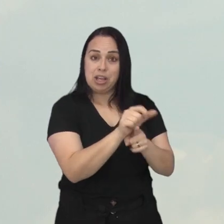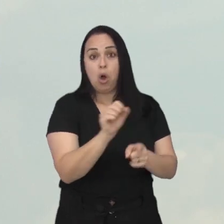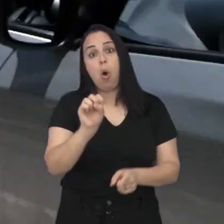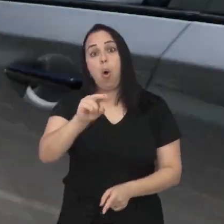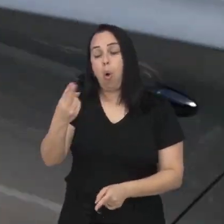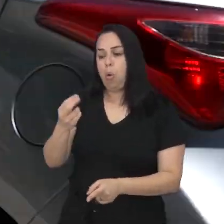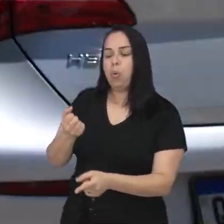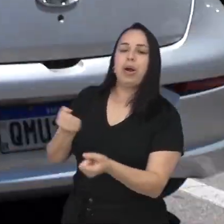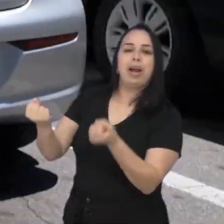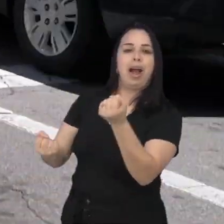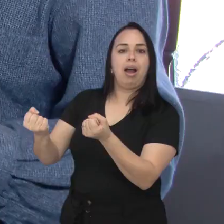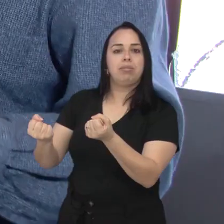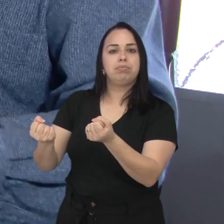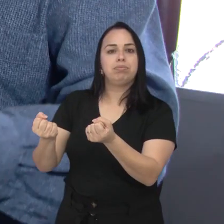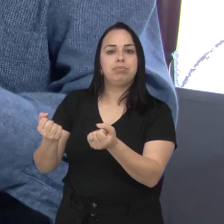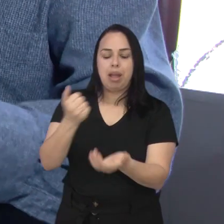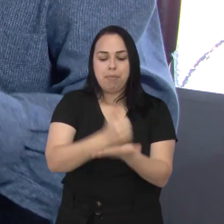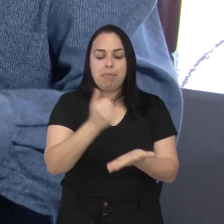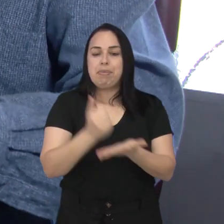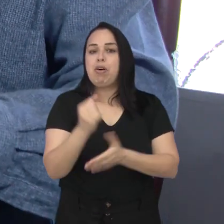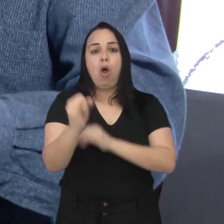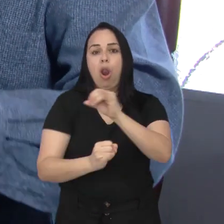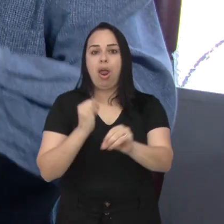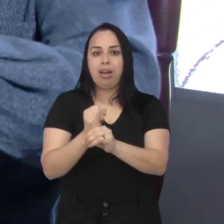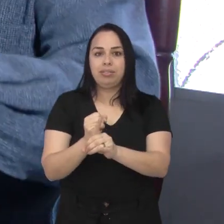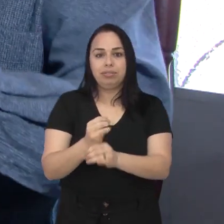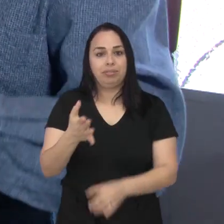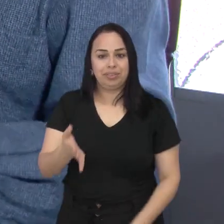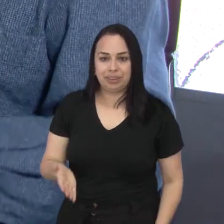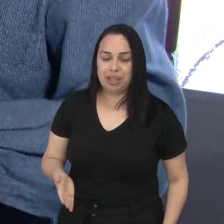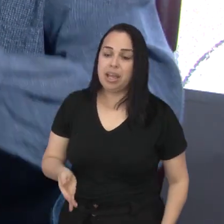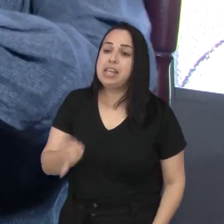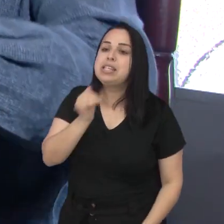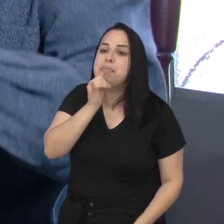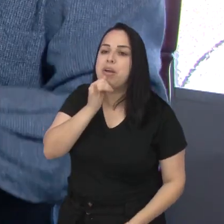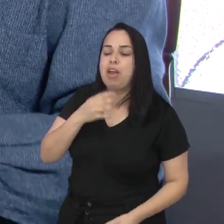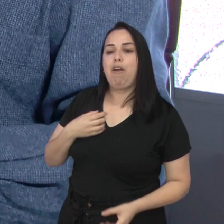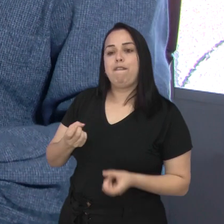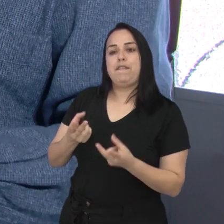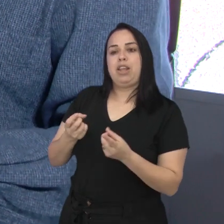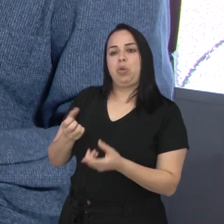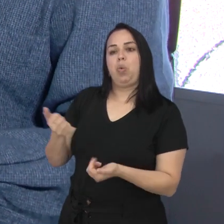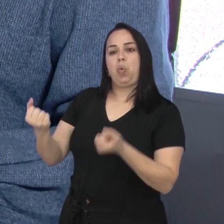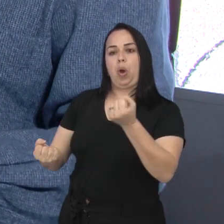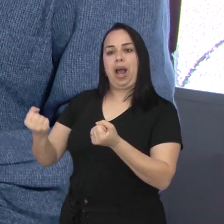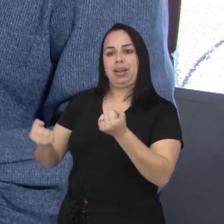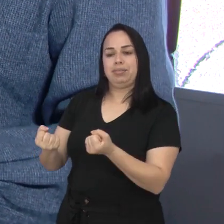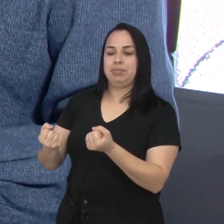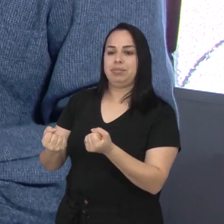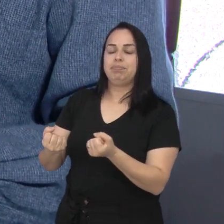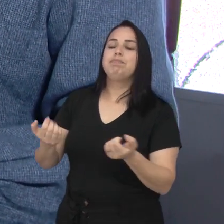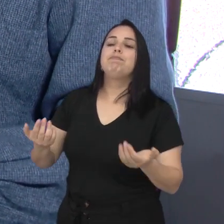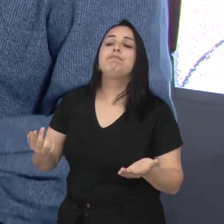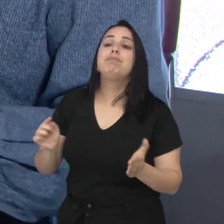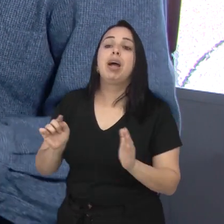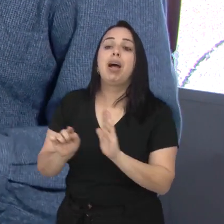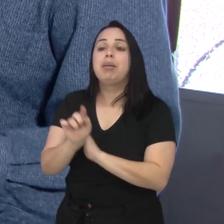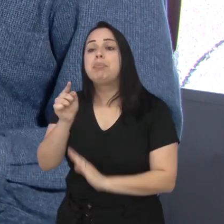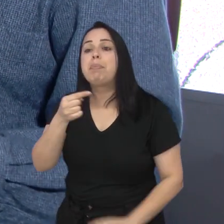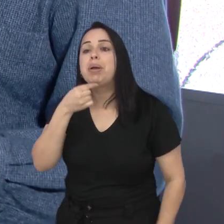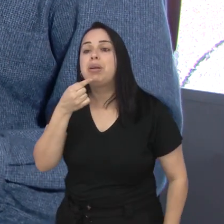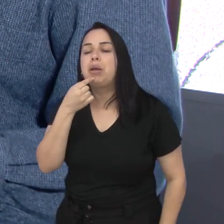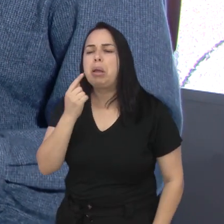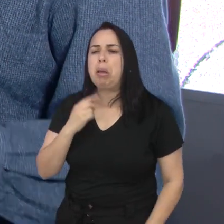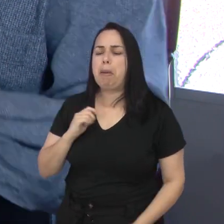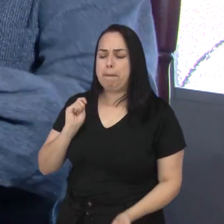imóveis e veículos. Você vender, por exemplo, automóvel, eu vendi um automóvel para você. Aí, a pergunta